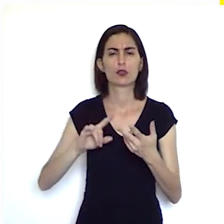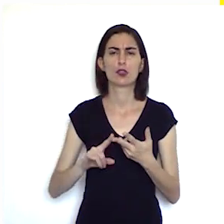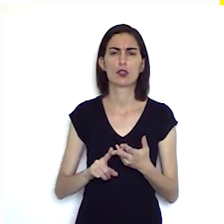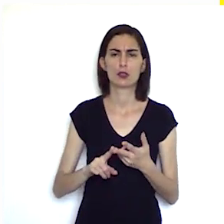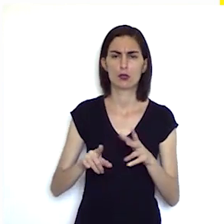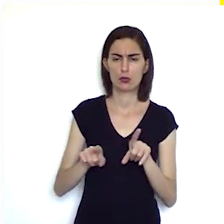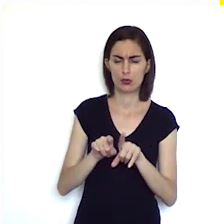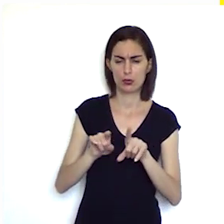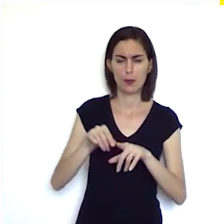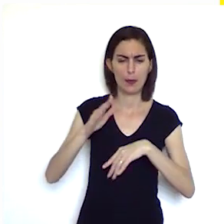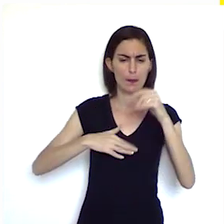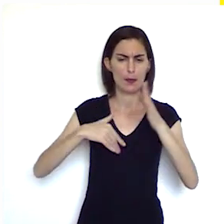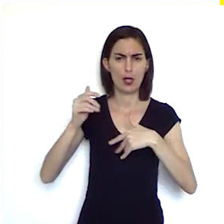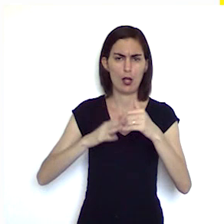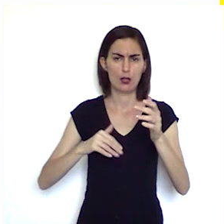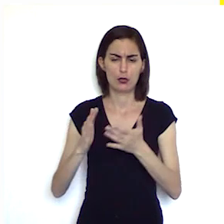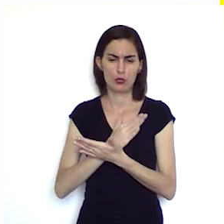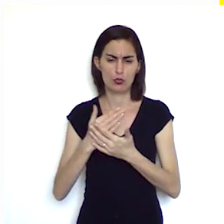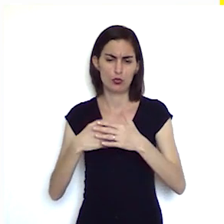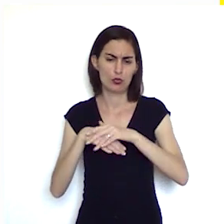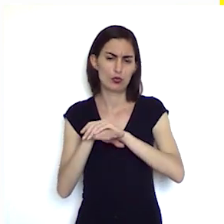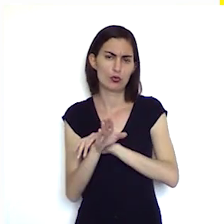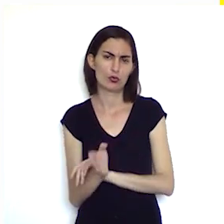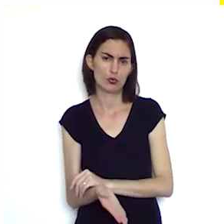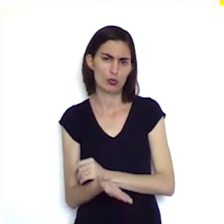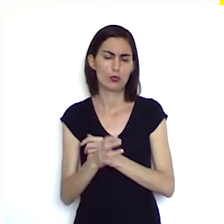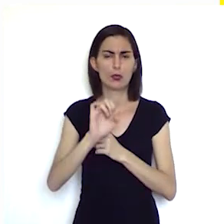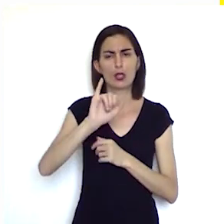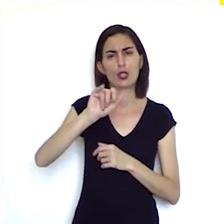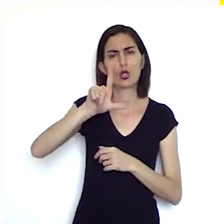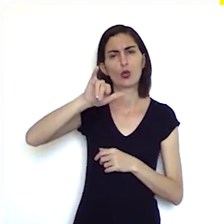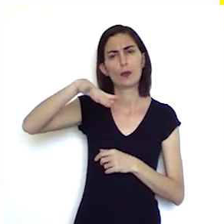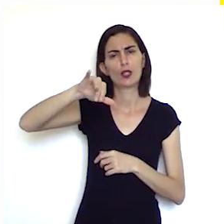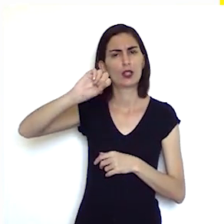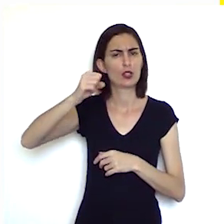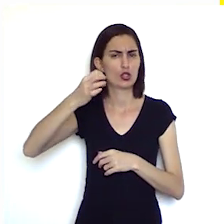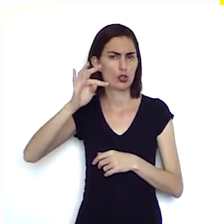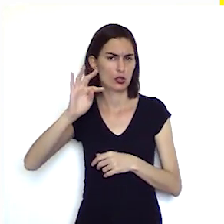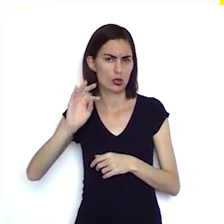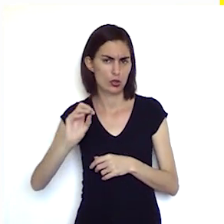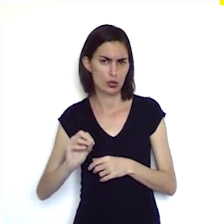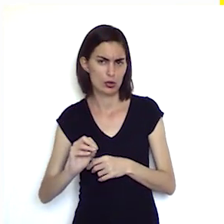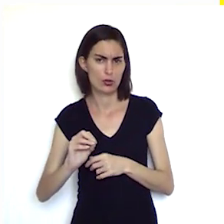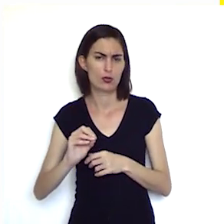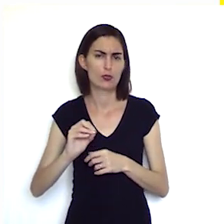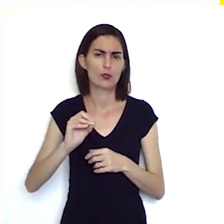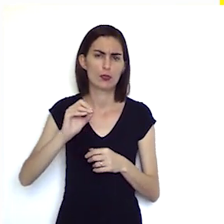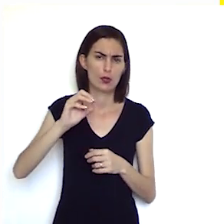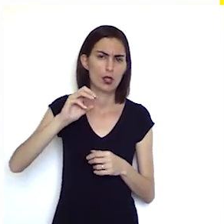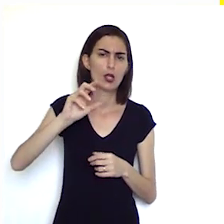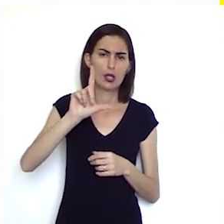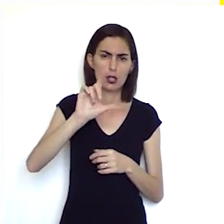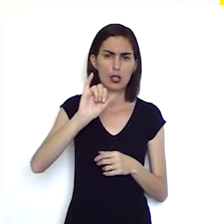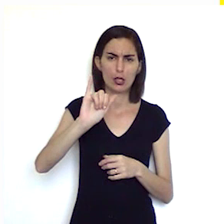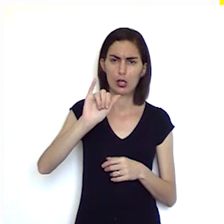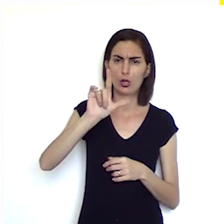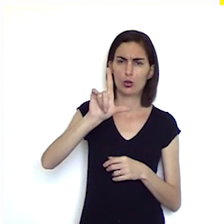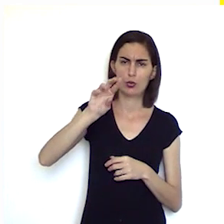pôs em prática algumas das bandeiras do iluminismo algumas das bandeiras iluministas como o governo democrático